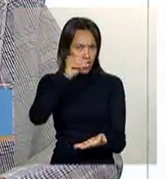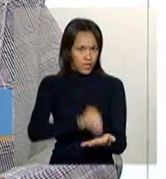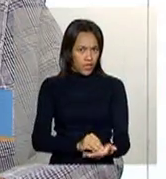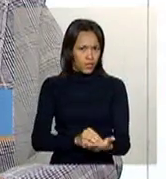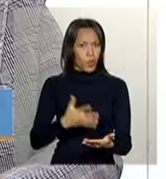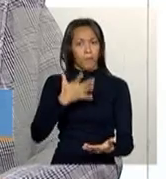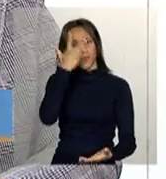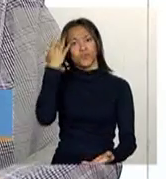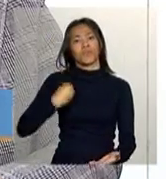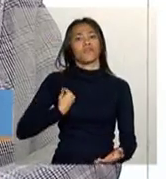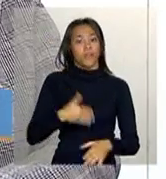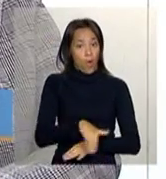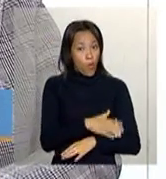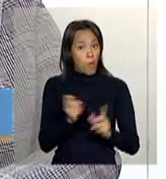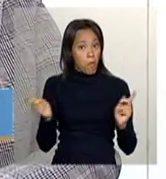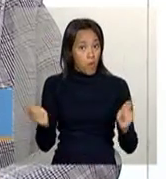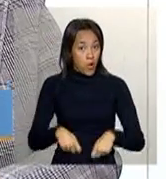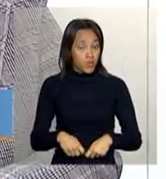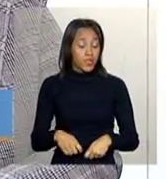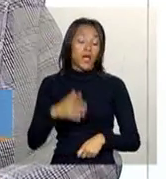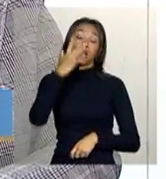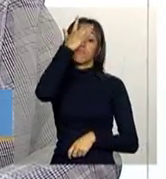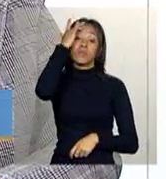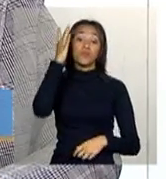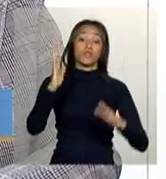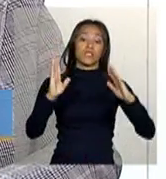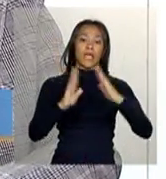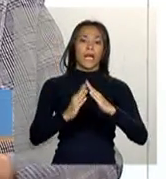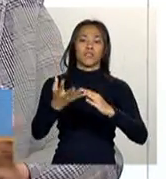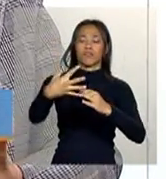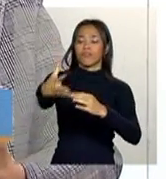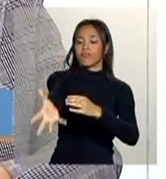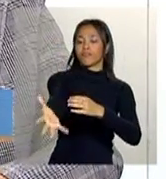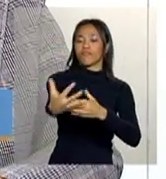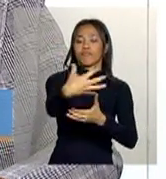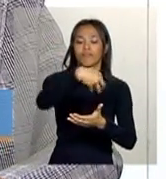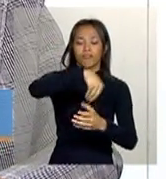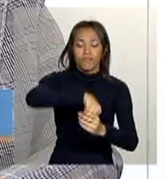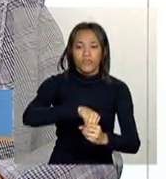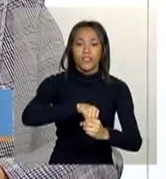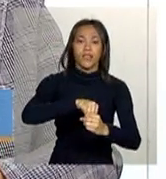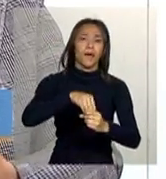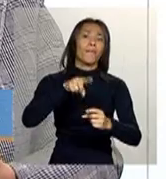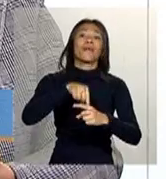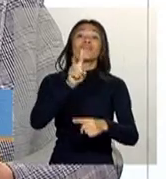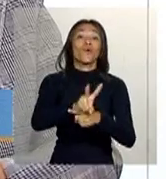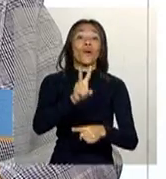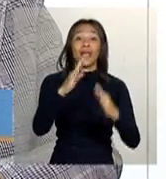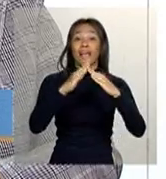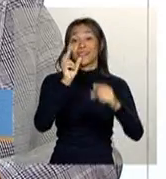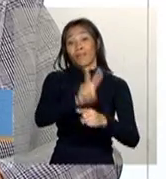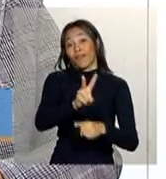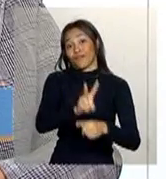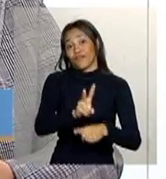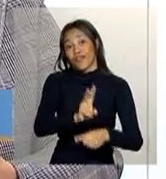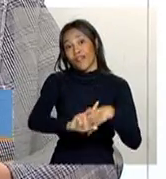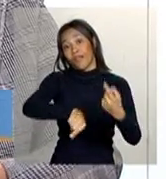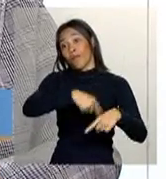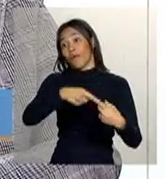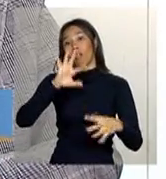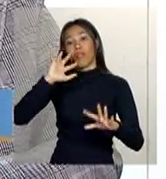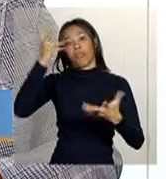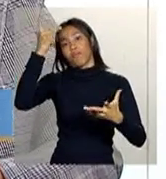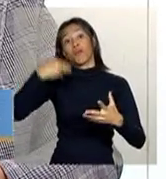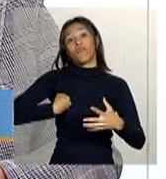Sim, sim. Os abrigados também são considerados liderados ainda porque são abrigos provisórios, é uma situação provisória, então,